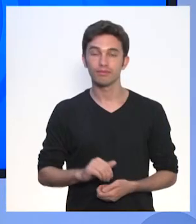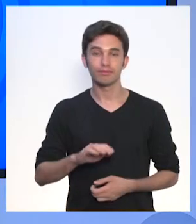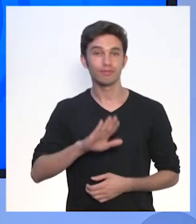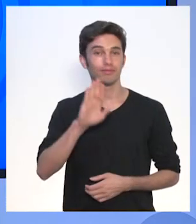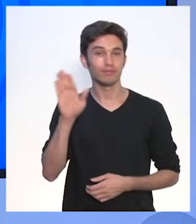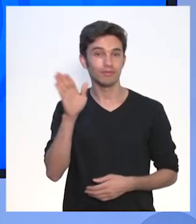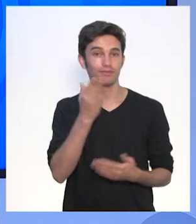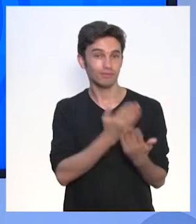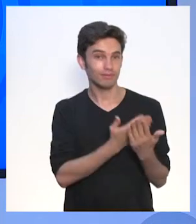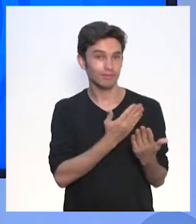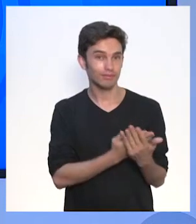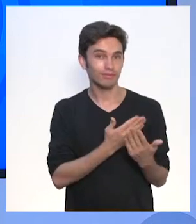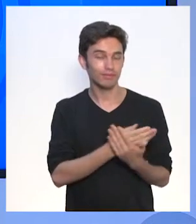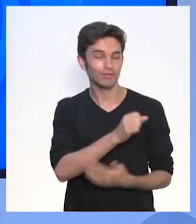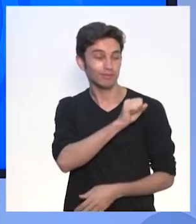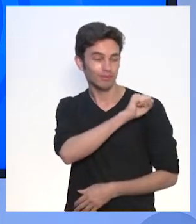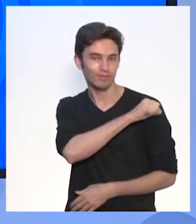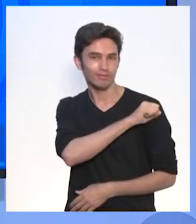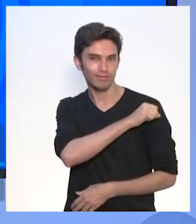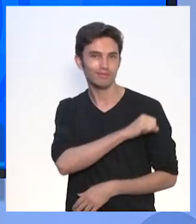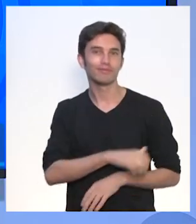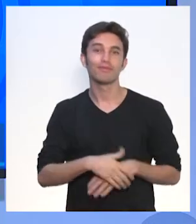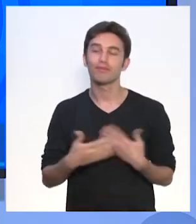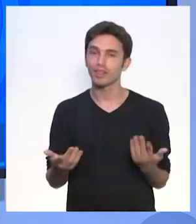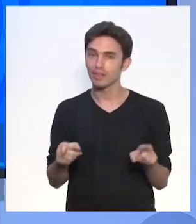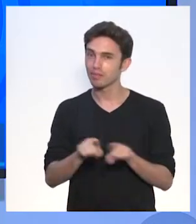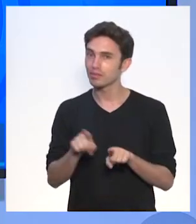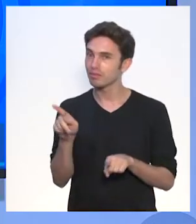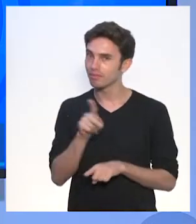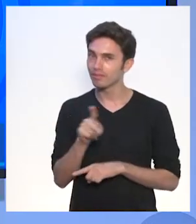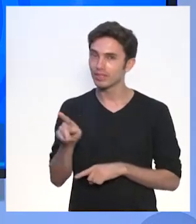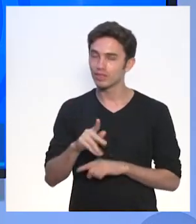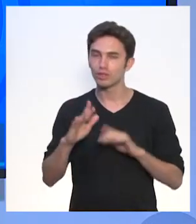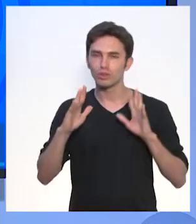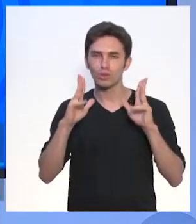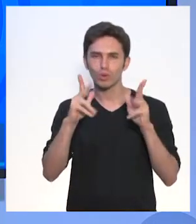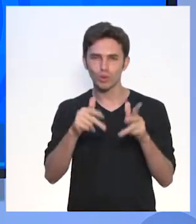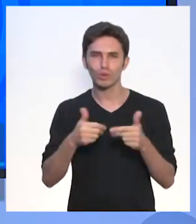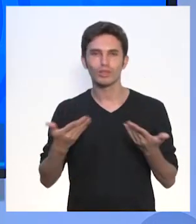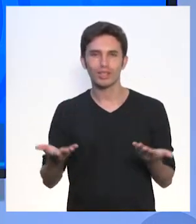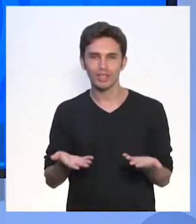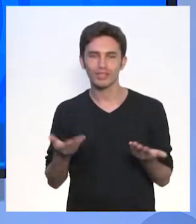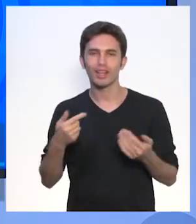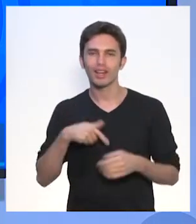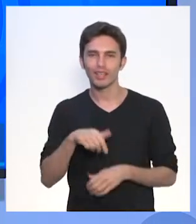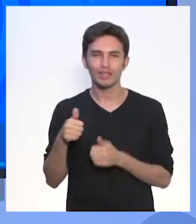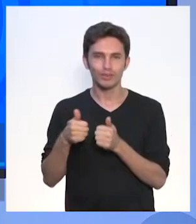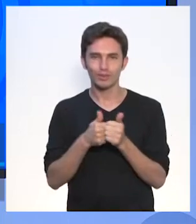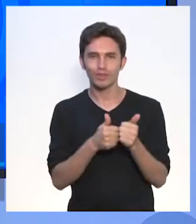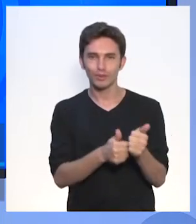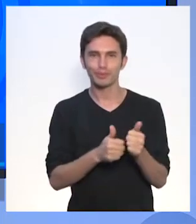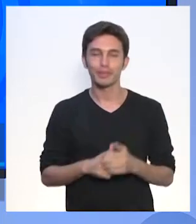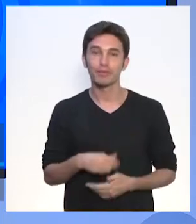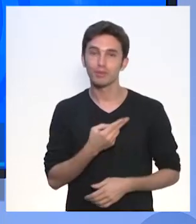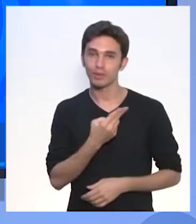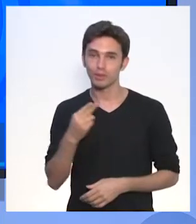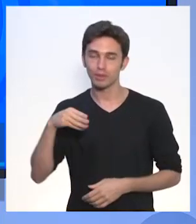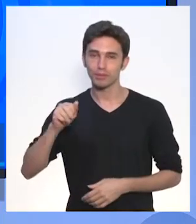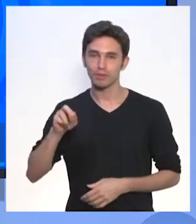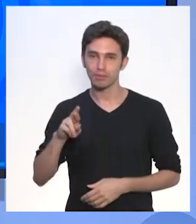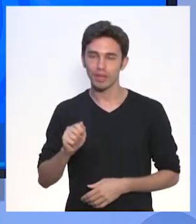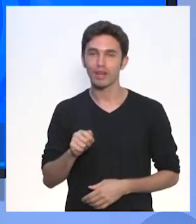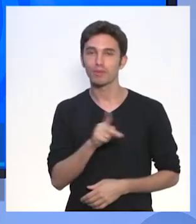Olá estudantes do oitavo ano e professores, todos que estão aí sempre nos acompanham. Eu sou a